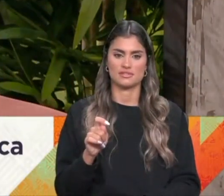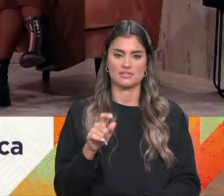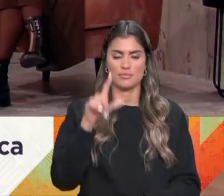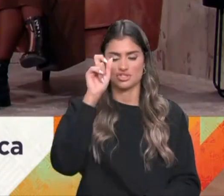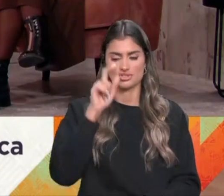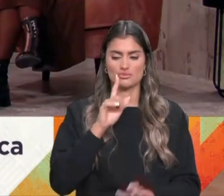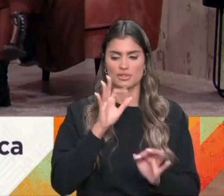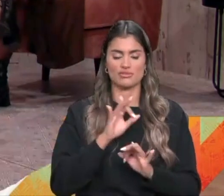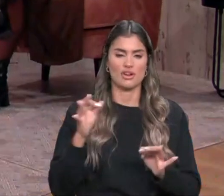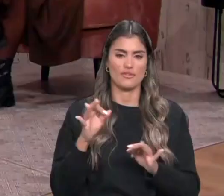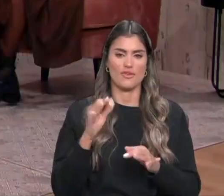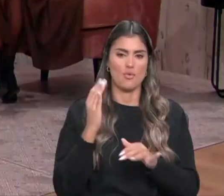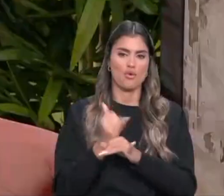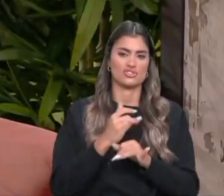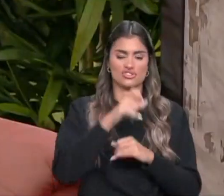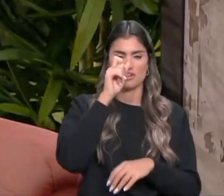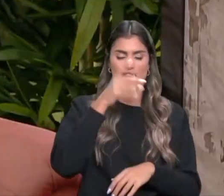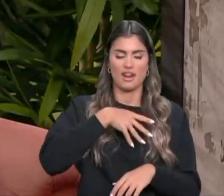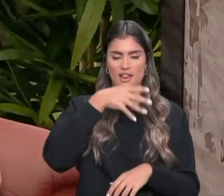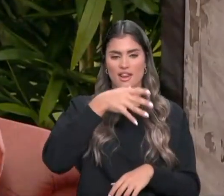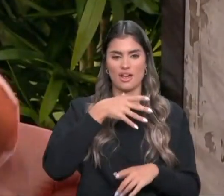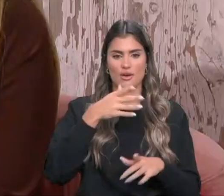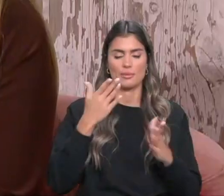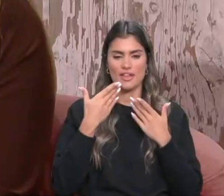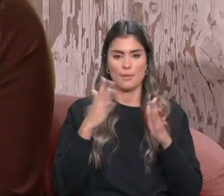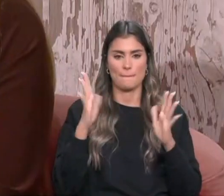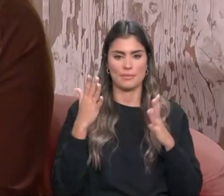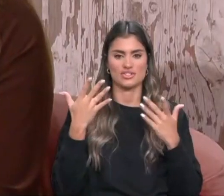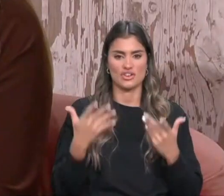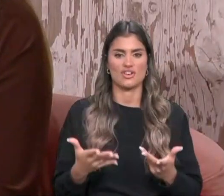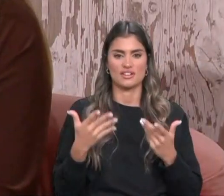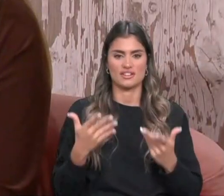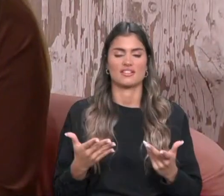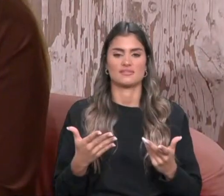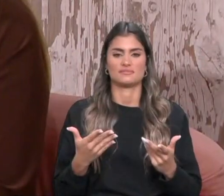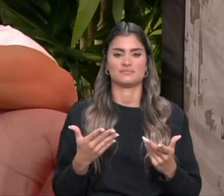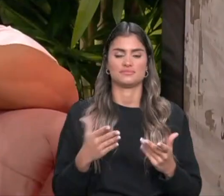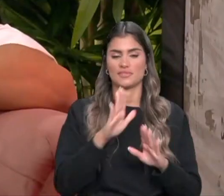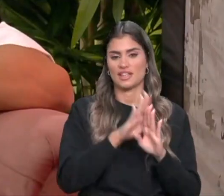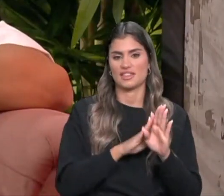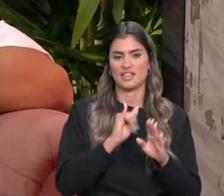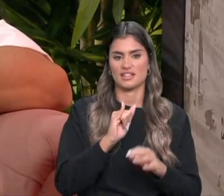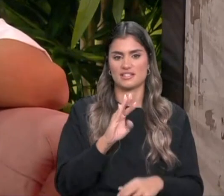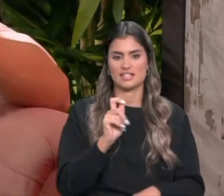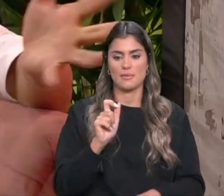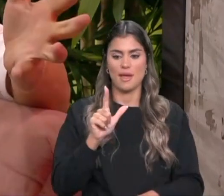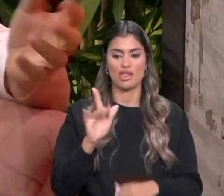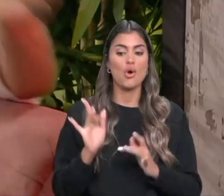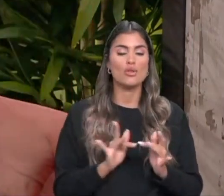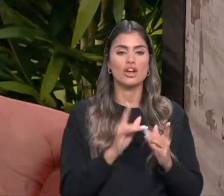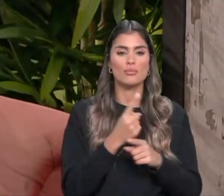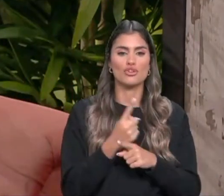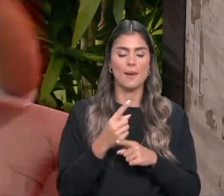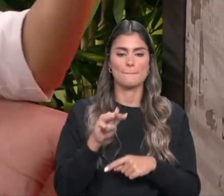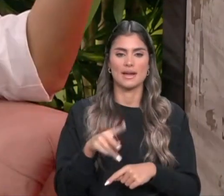incrível, mas fica para outras conversas. Claro que sim. Obrigado e parabéns. E agora cruzamos com a nossa querida Isabel Angelino, porque de Maria da